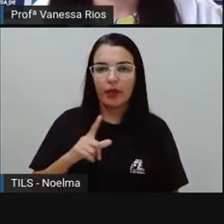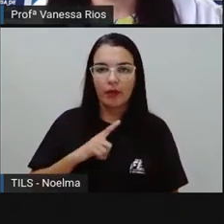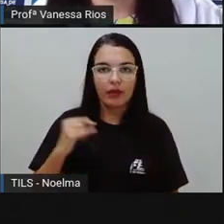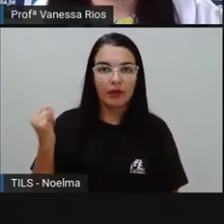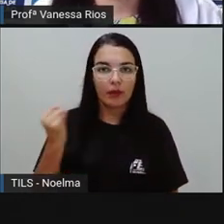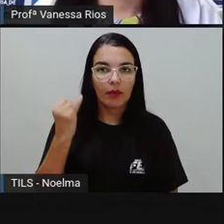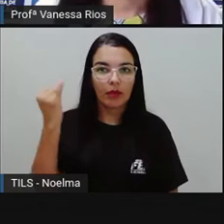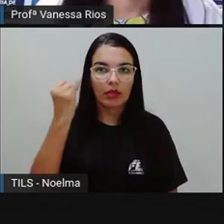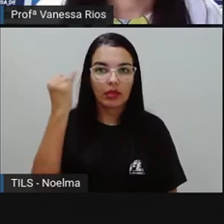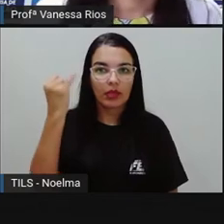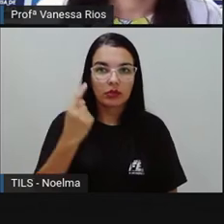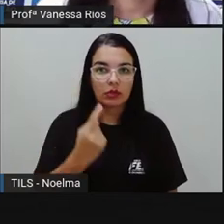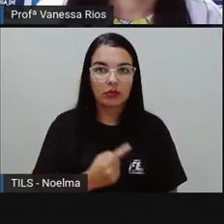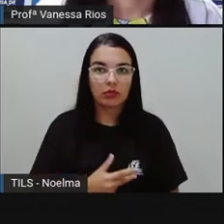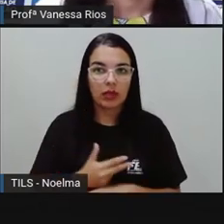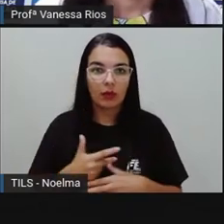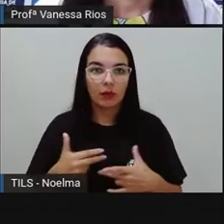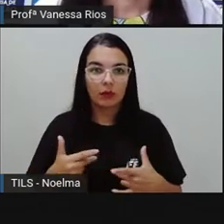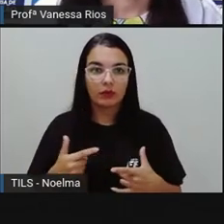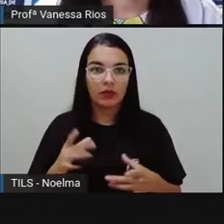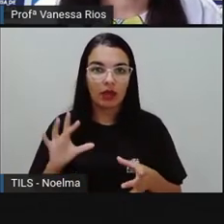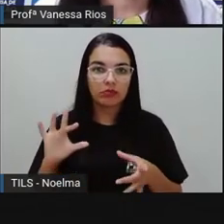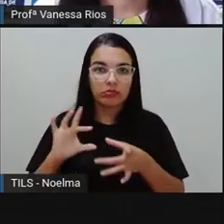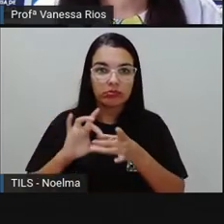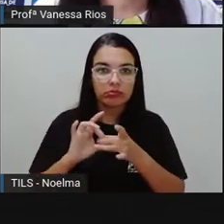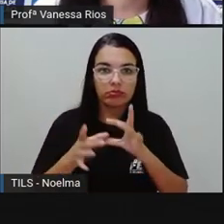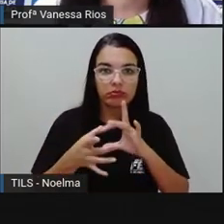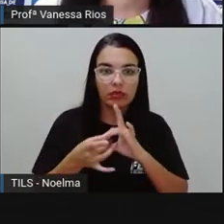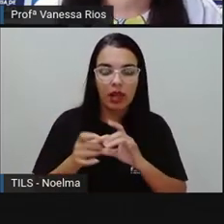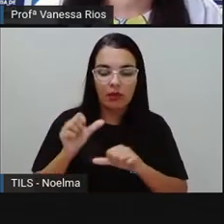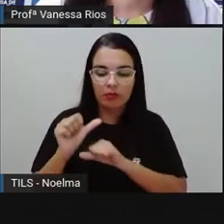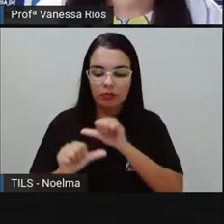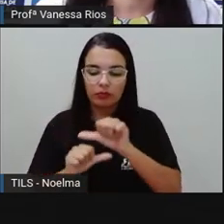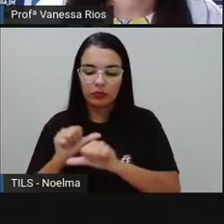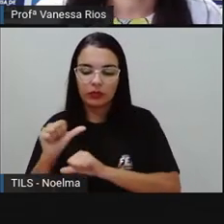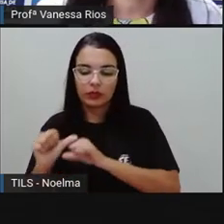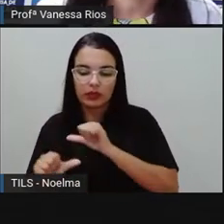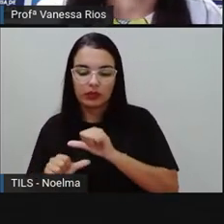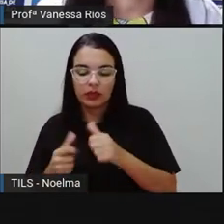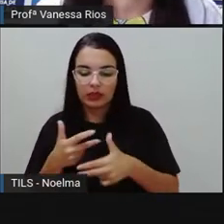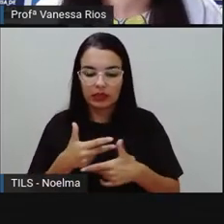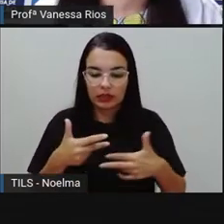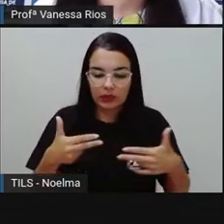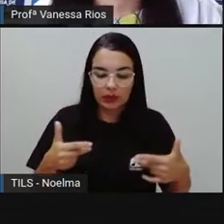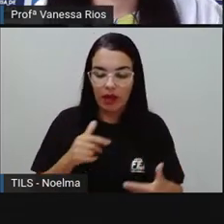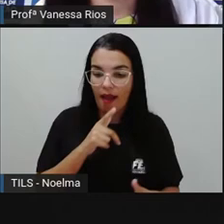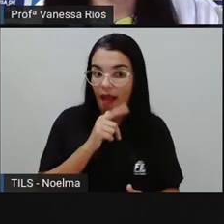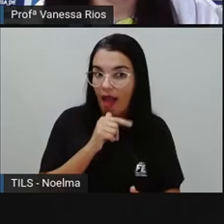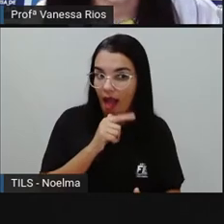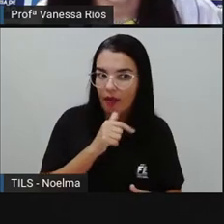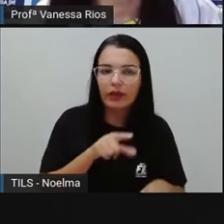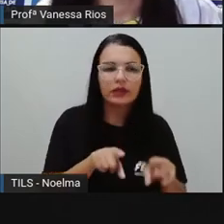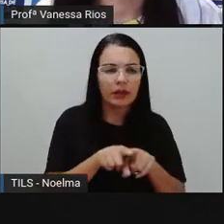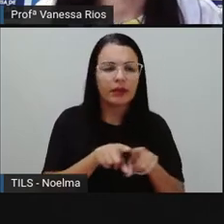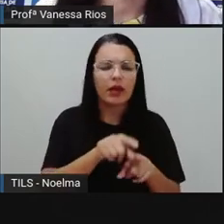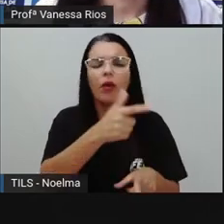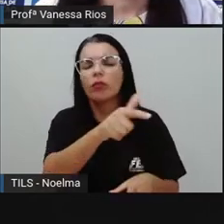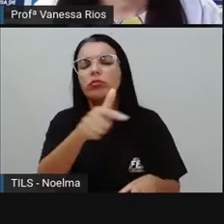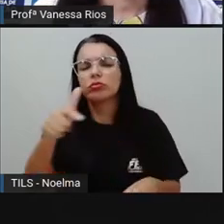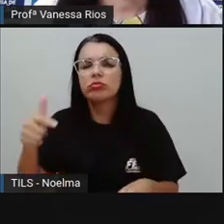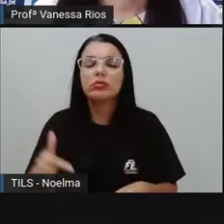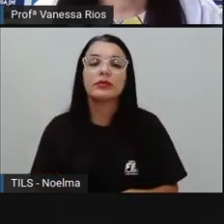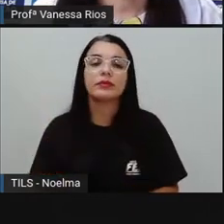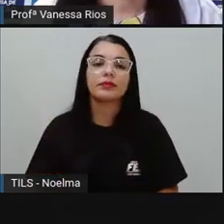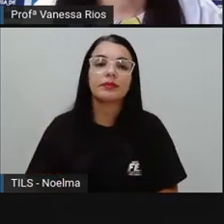importante relacionado aí às mudanças dos estados físicos da água e de outros materiais também